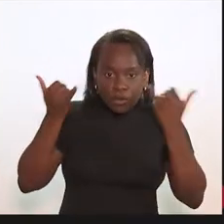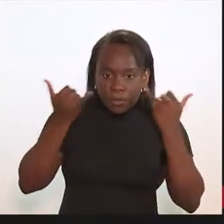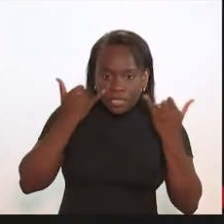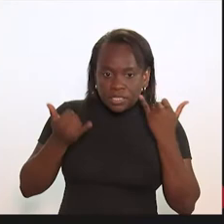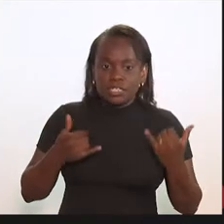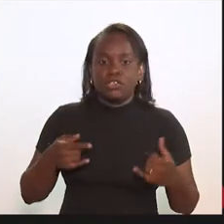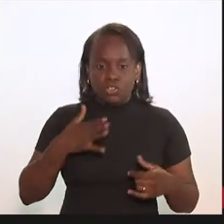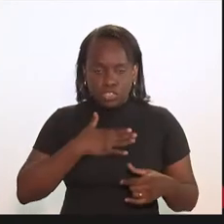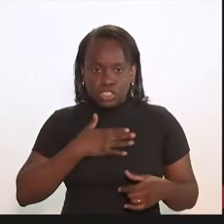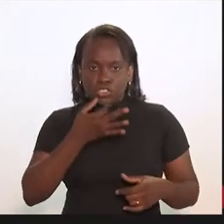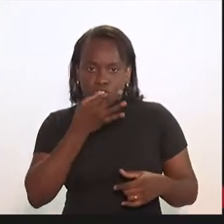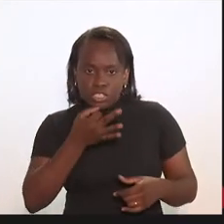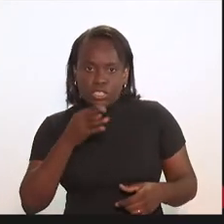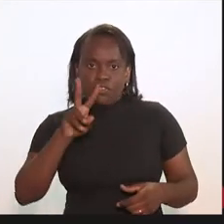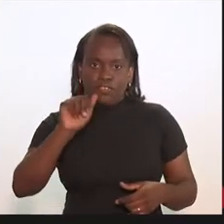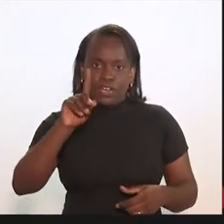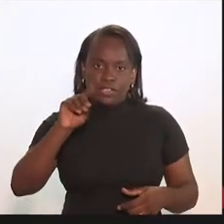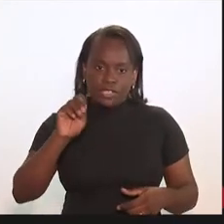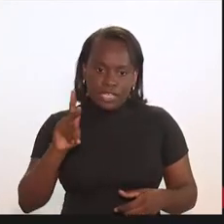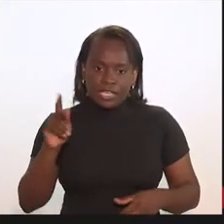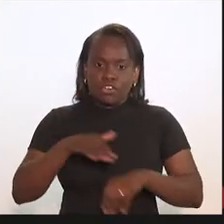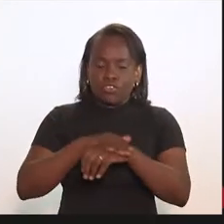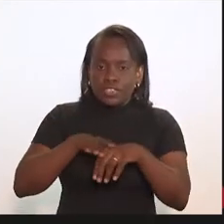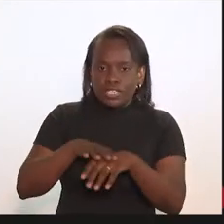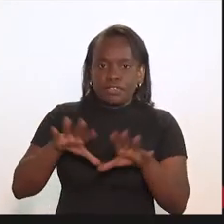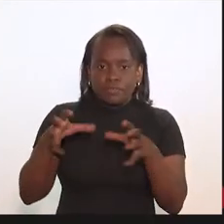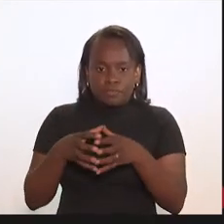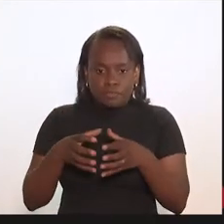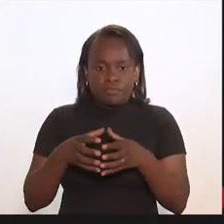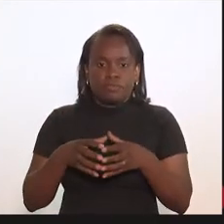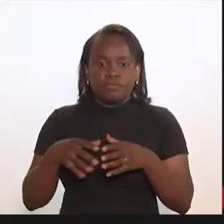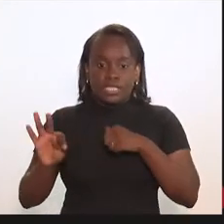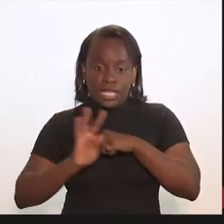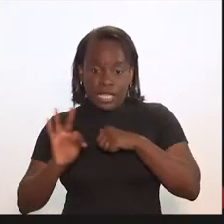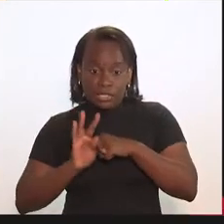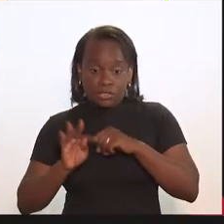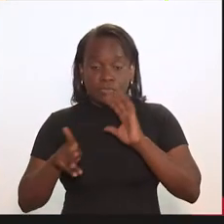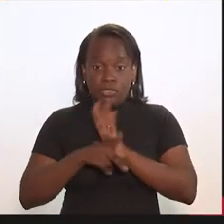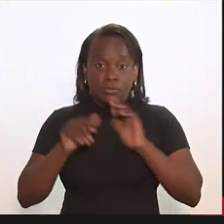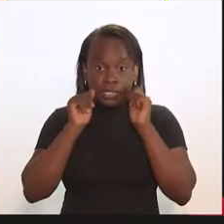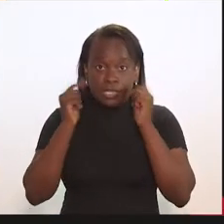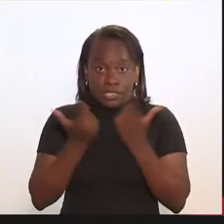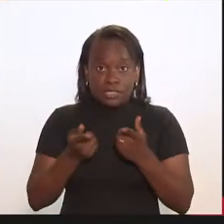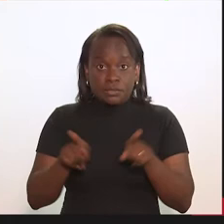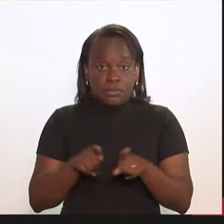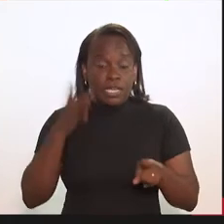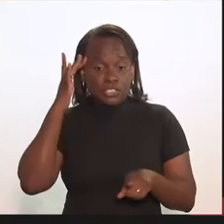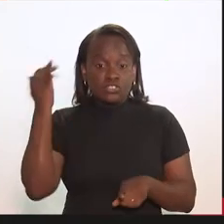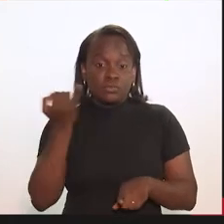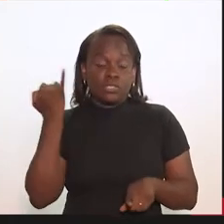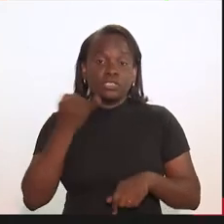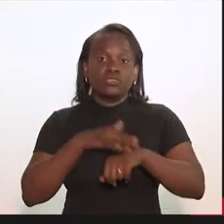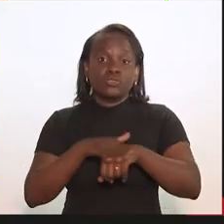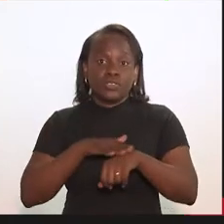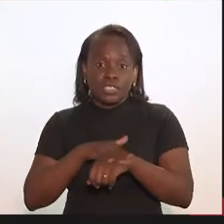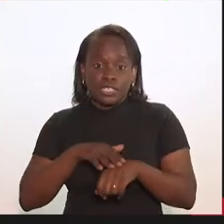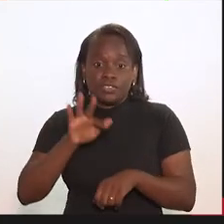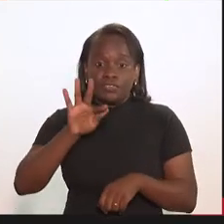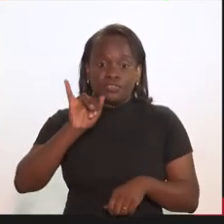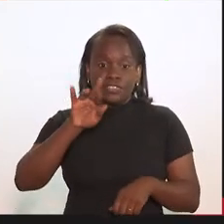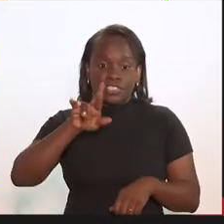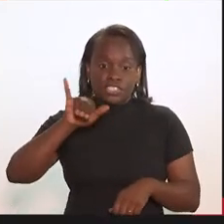informações, gostei muito da sugestão do Valdeck de conversar com a comissão, os técnicos da Assembleia, acho também importante a gente conversar